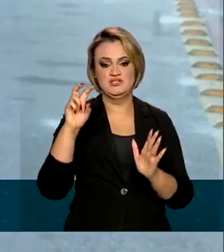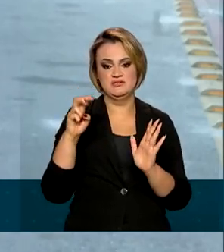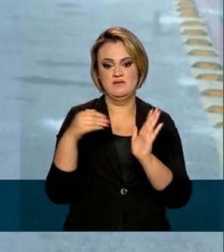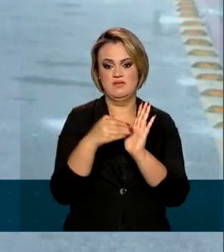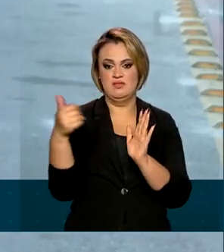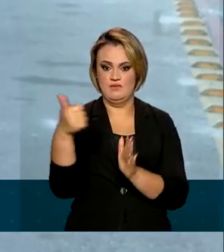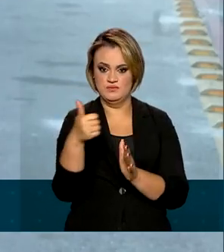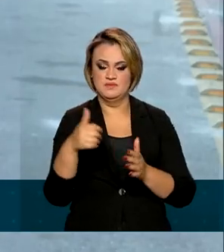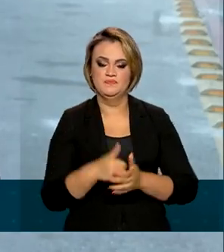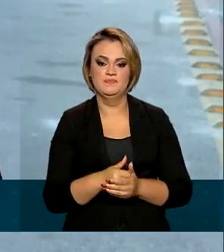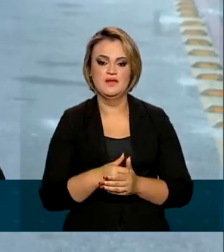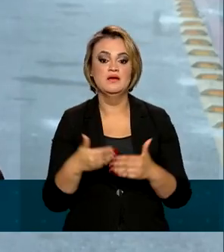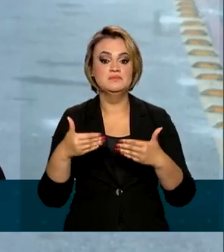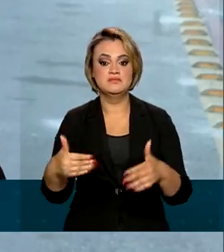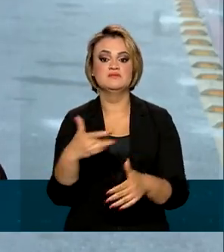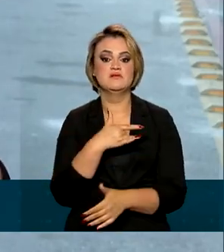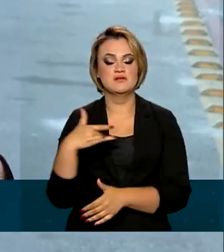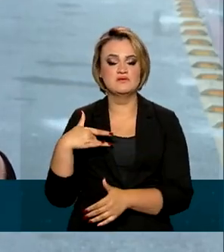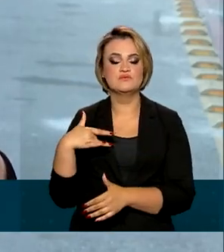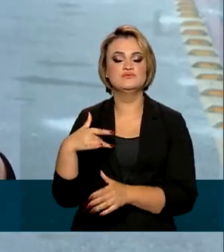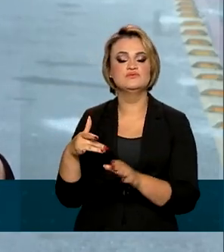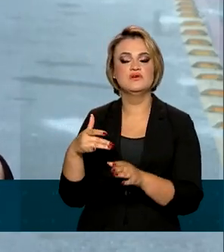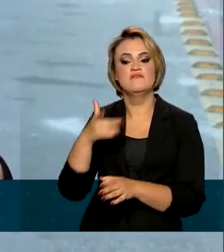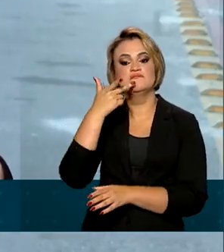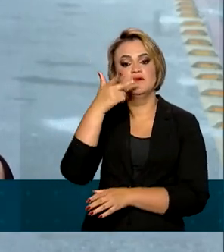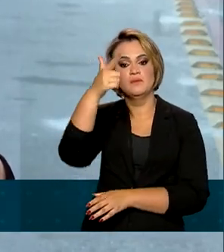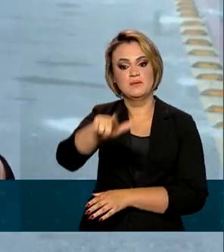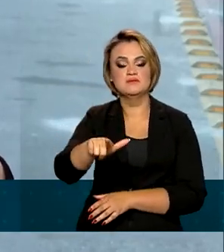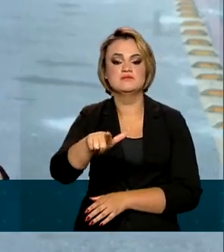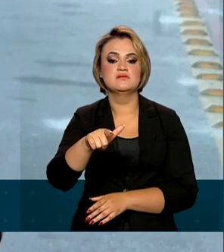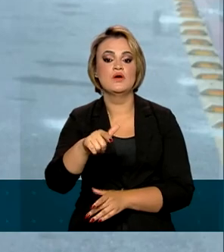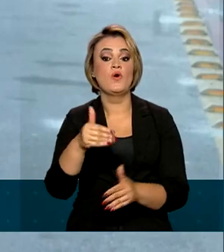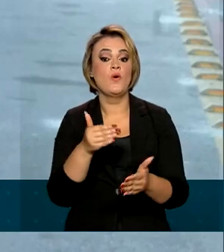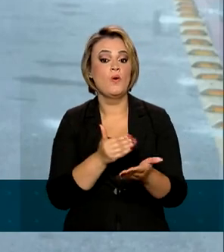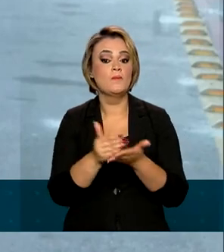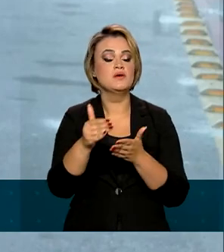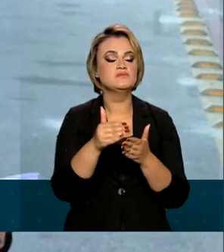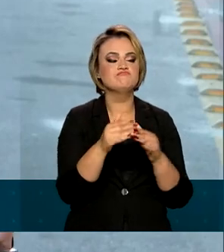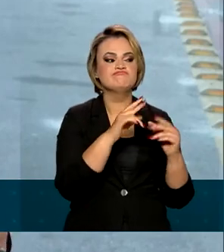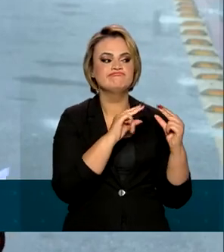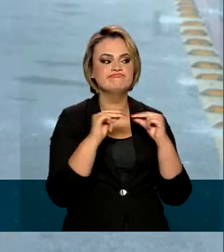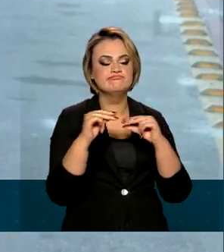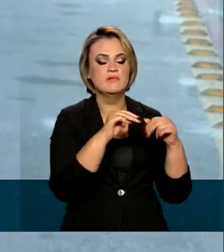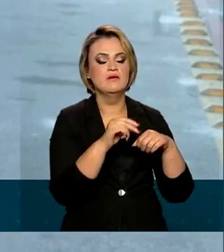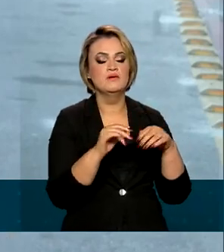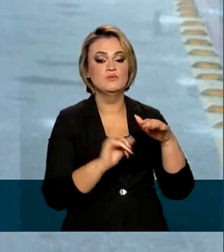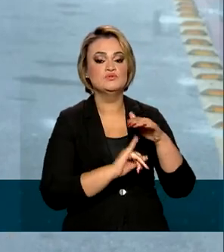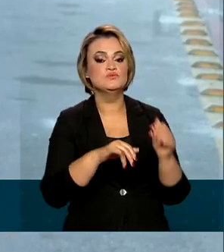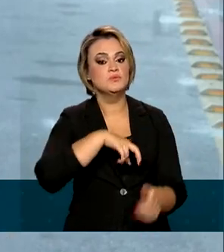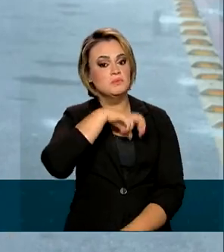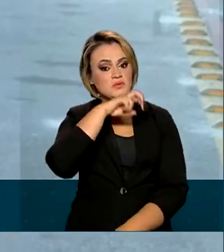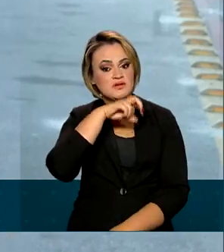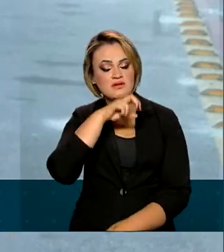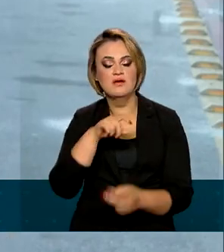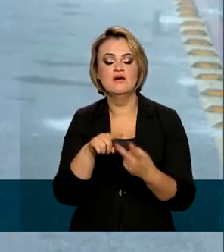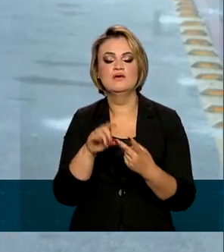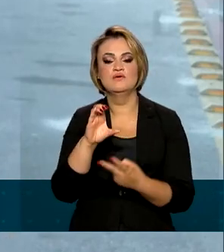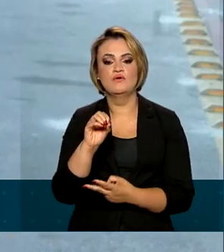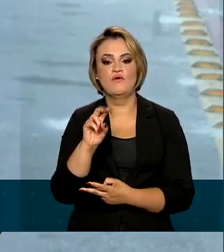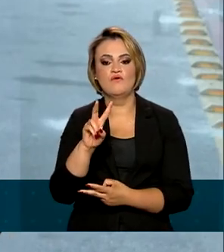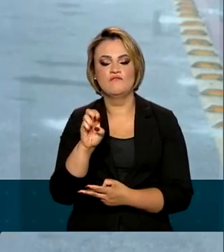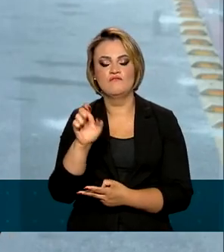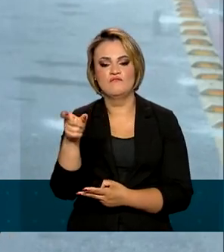11 anos. O Ministério da Saúde também informou que já foram iniciadas conversas com o Instituto Butantan e com o consórcio COVAX